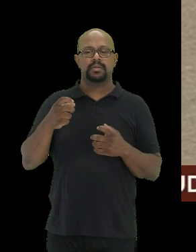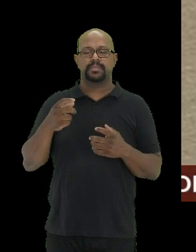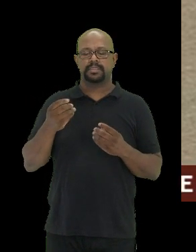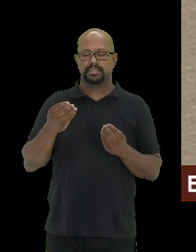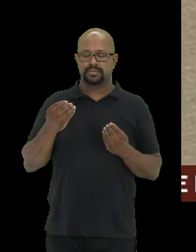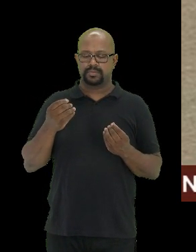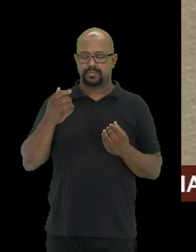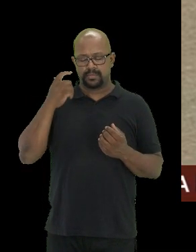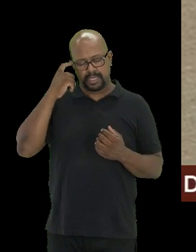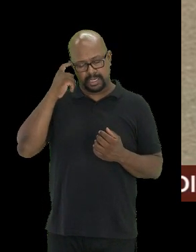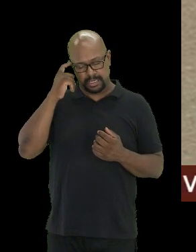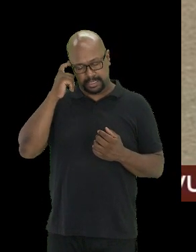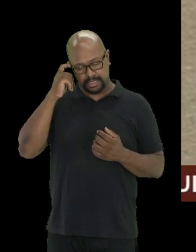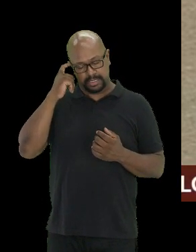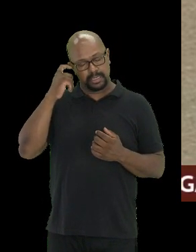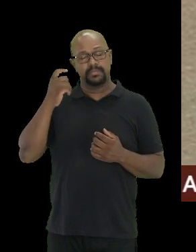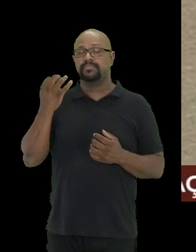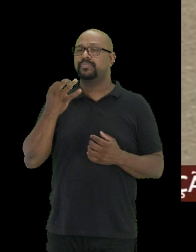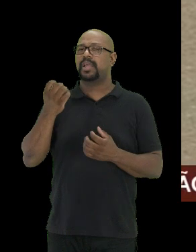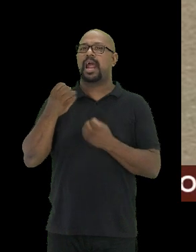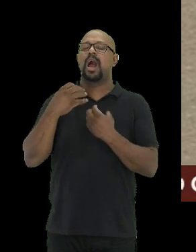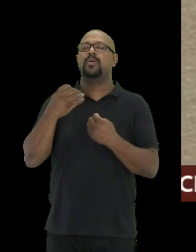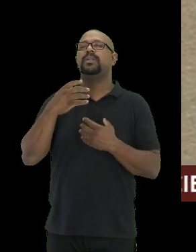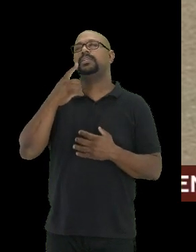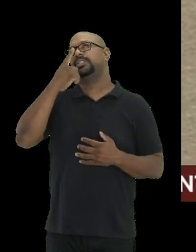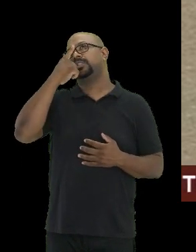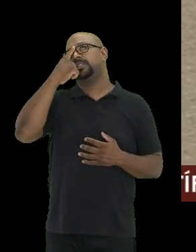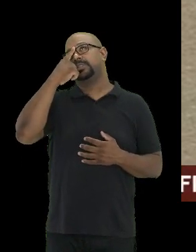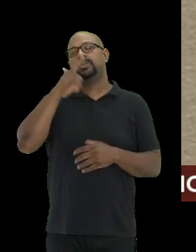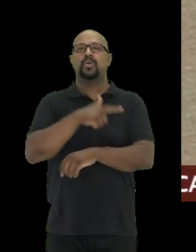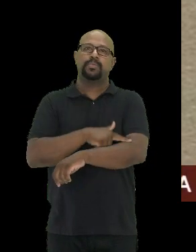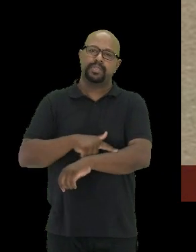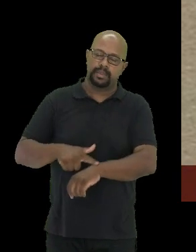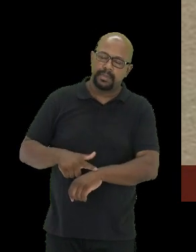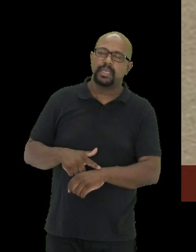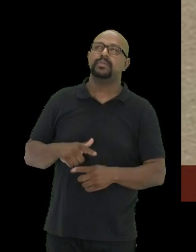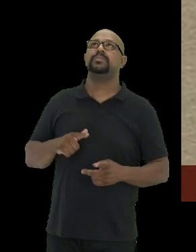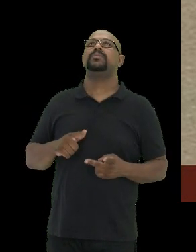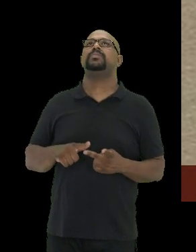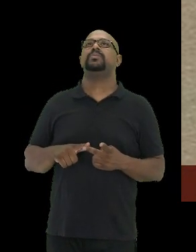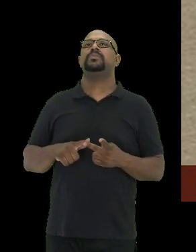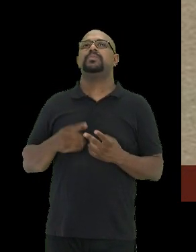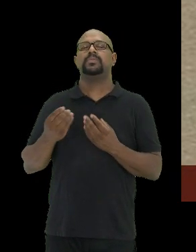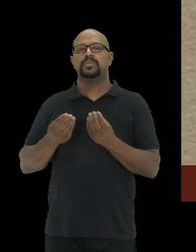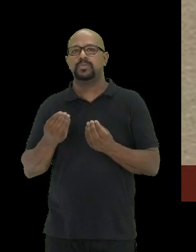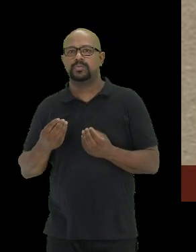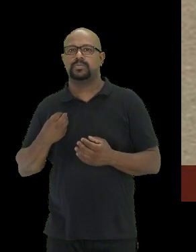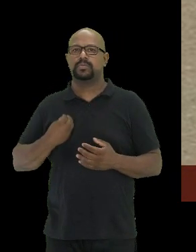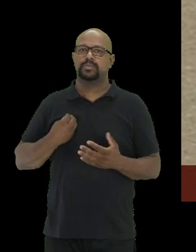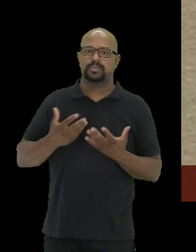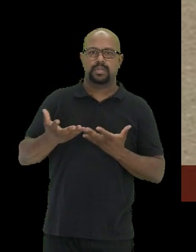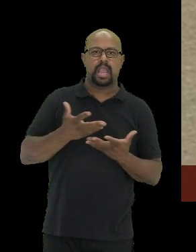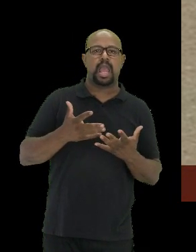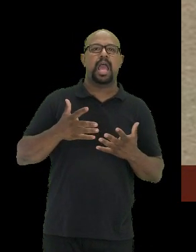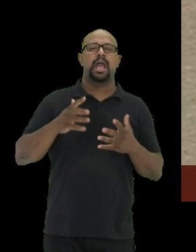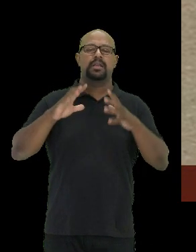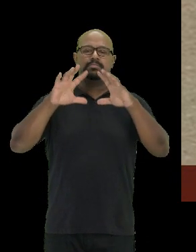uma verdadeira aula de comportamento, evolução, anatomia,